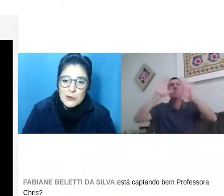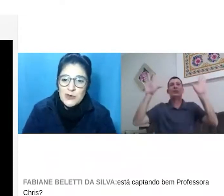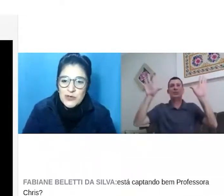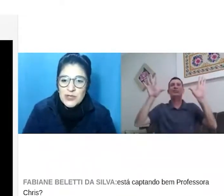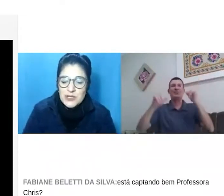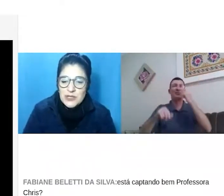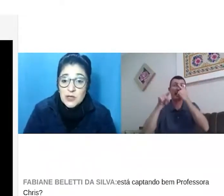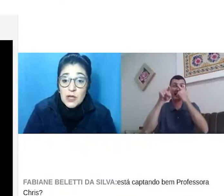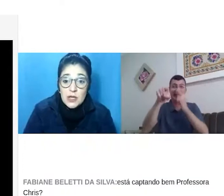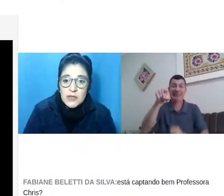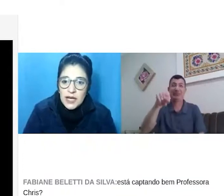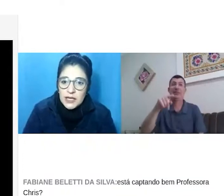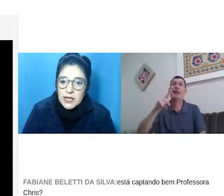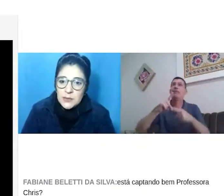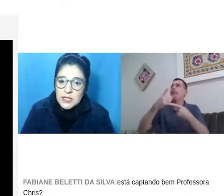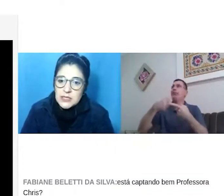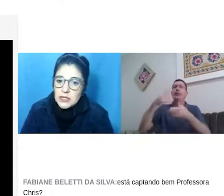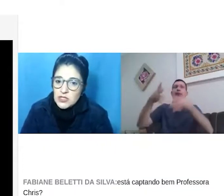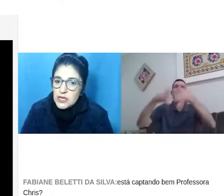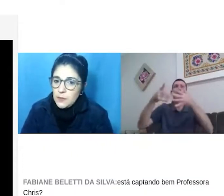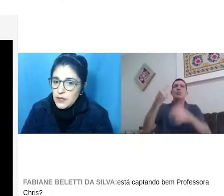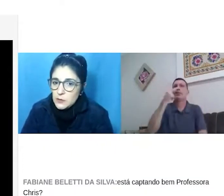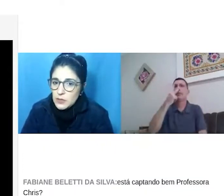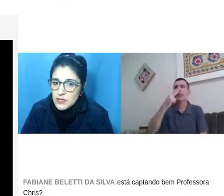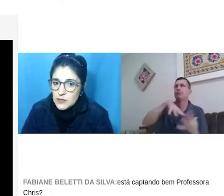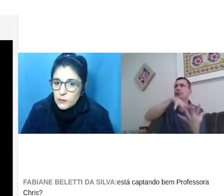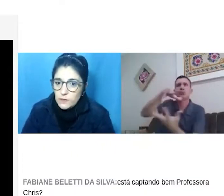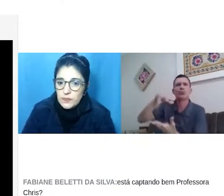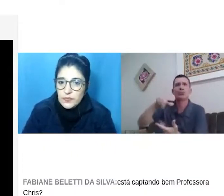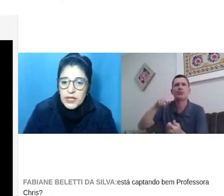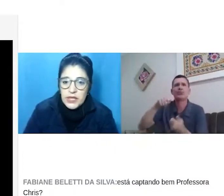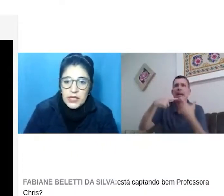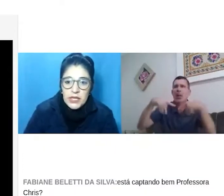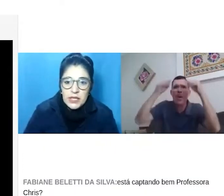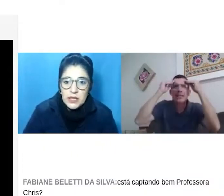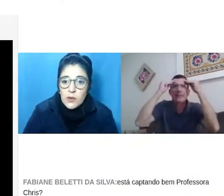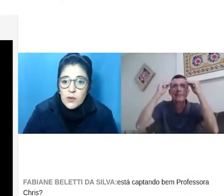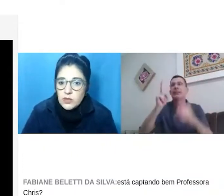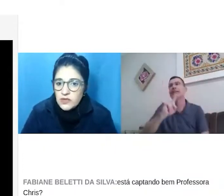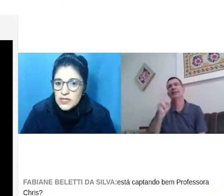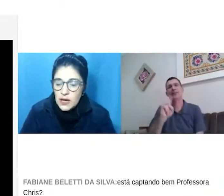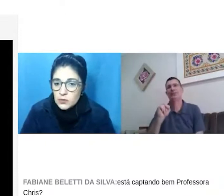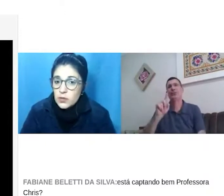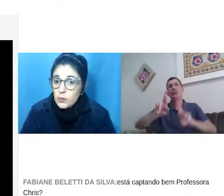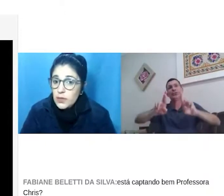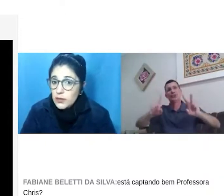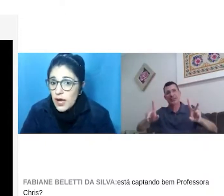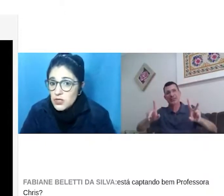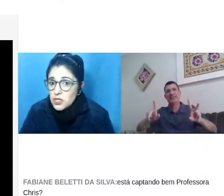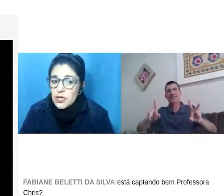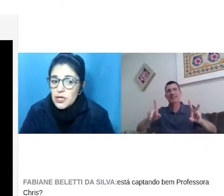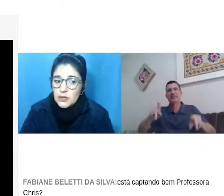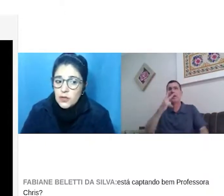às vezes aos professores isso. Explicar que a Libras, ela é utilizada apenas no Brasil. E não é universal. Não é uma